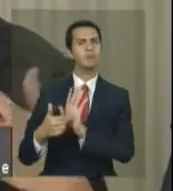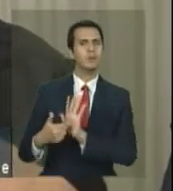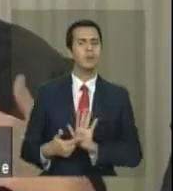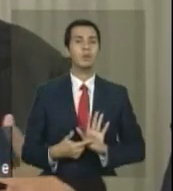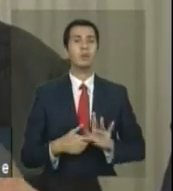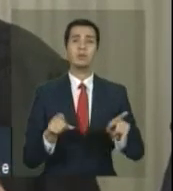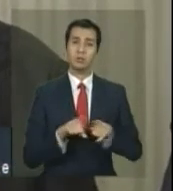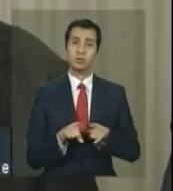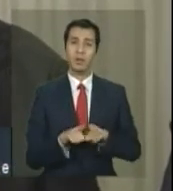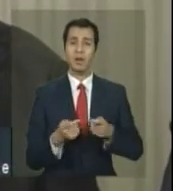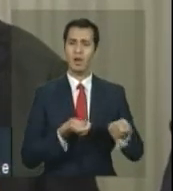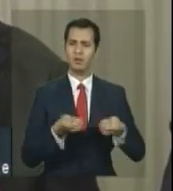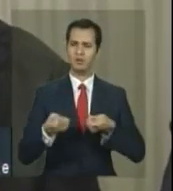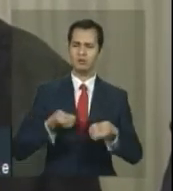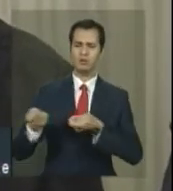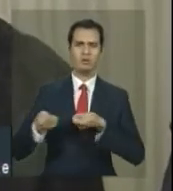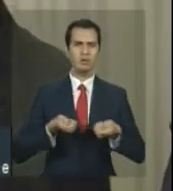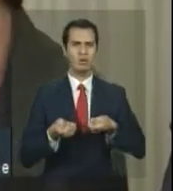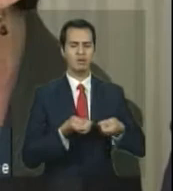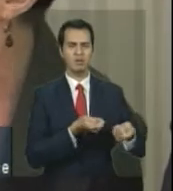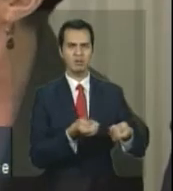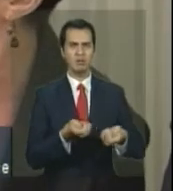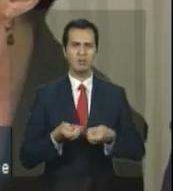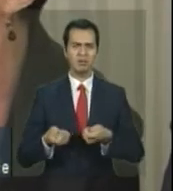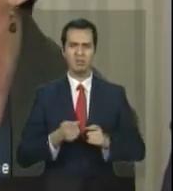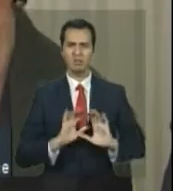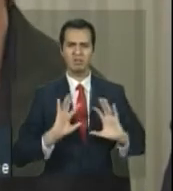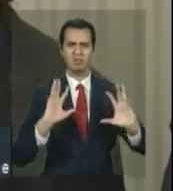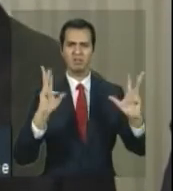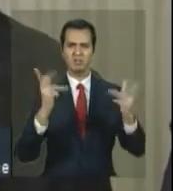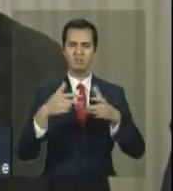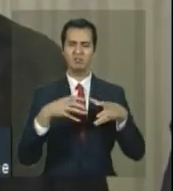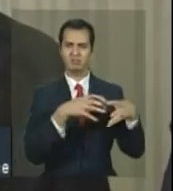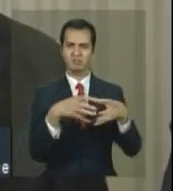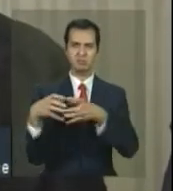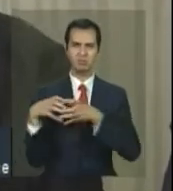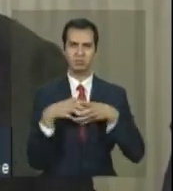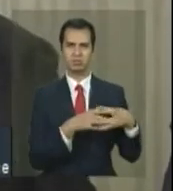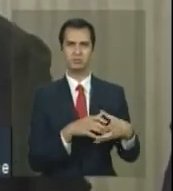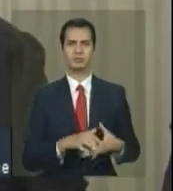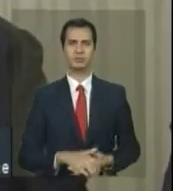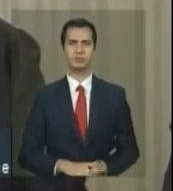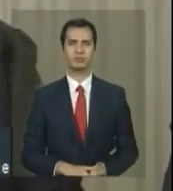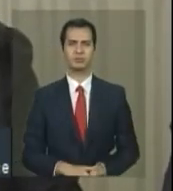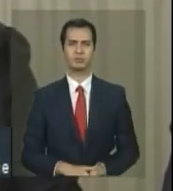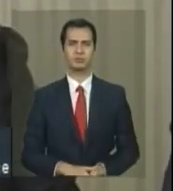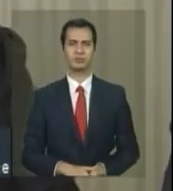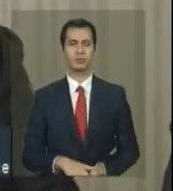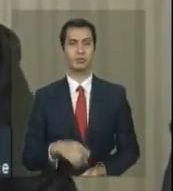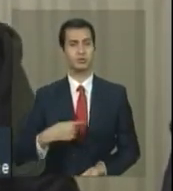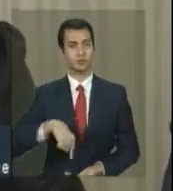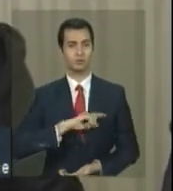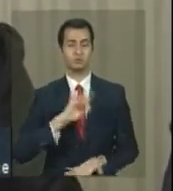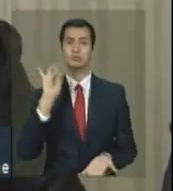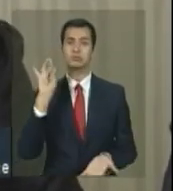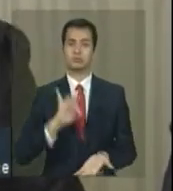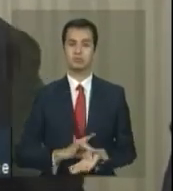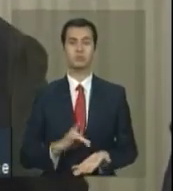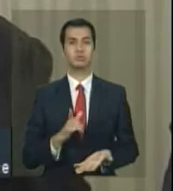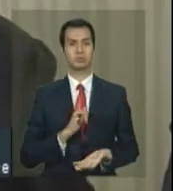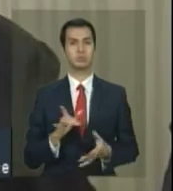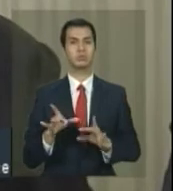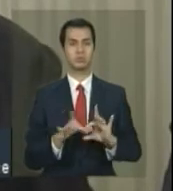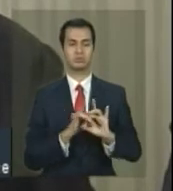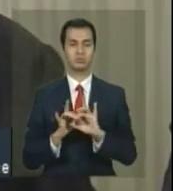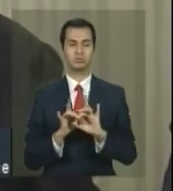processo de articulação e de integração do conjunto das equipes. Nós estamos, de fato, integrando. Tem algumas